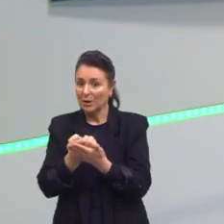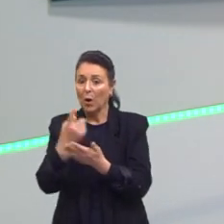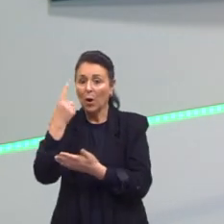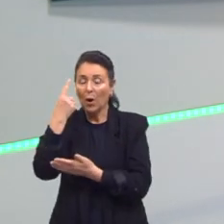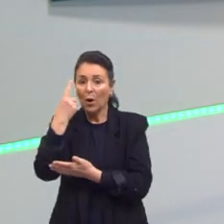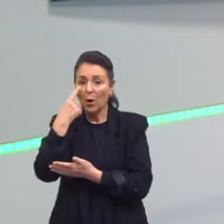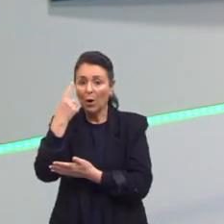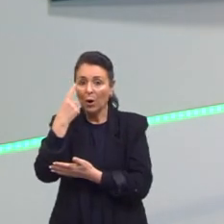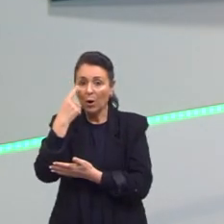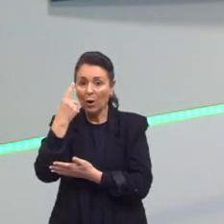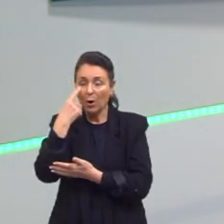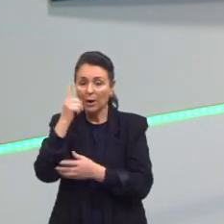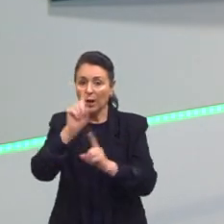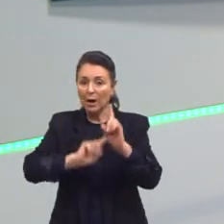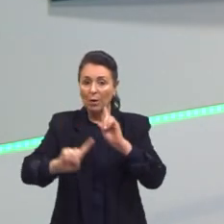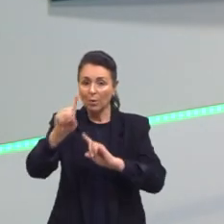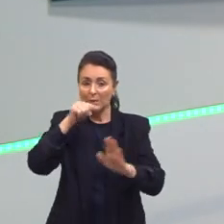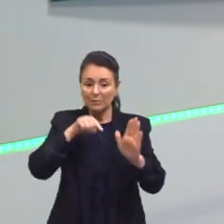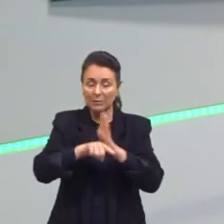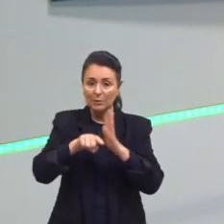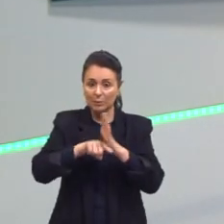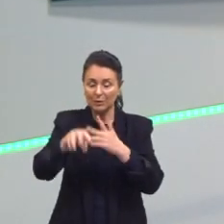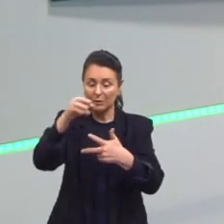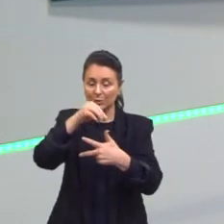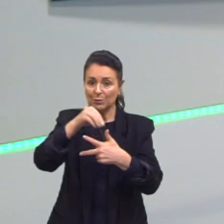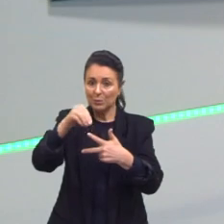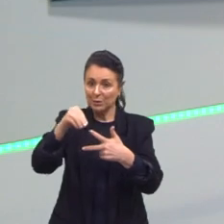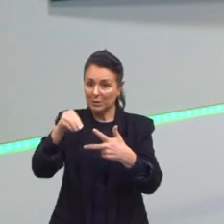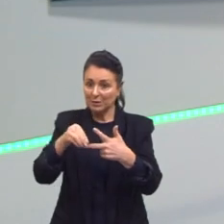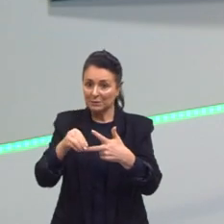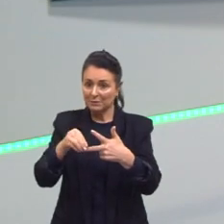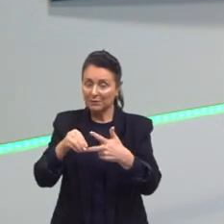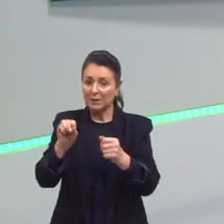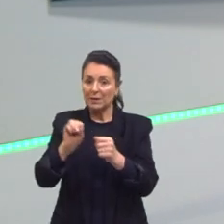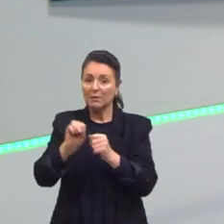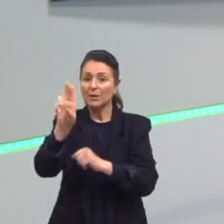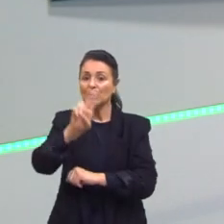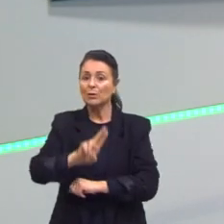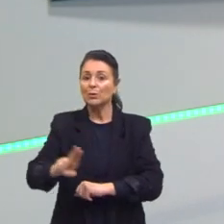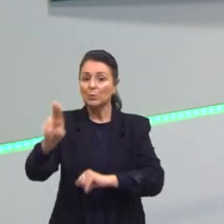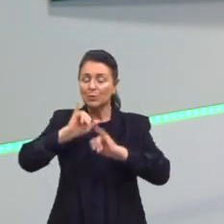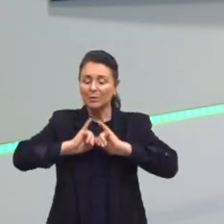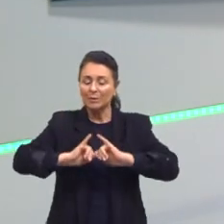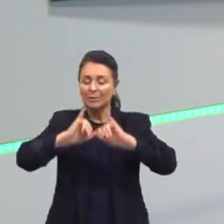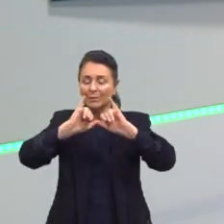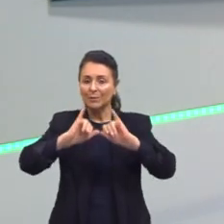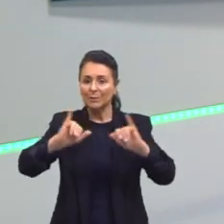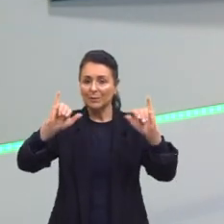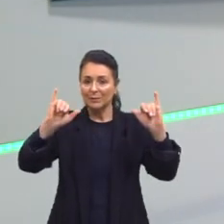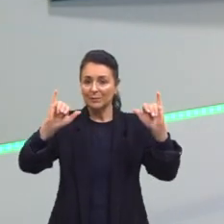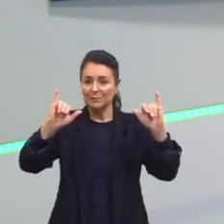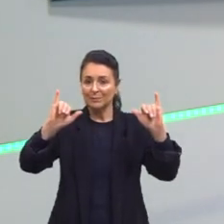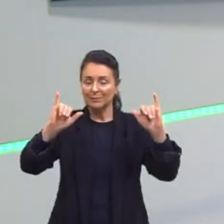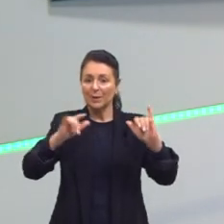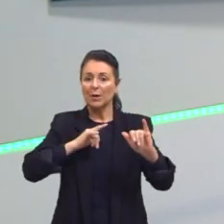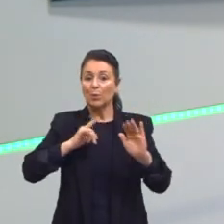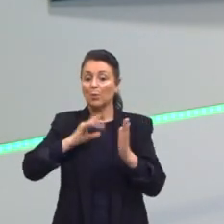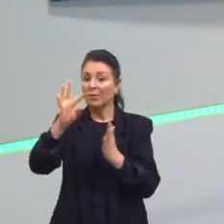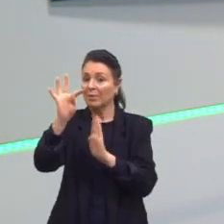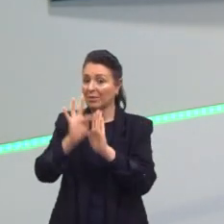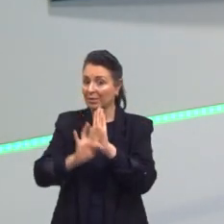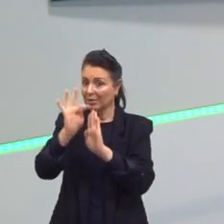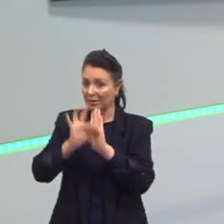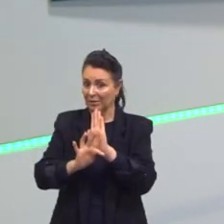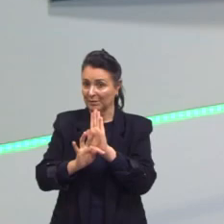olharmos agora algumas questões do Enem que fazem o uso dessas propagandas como textos